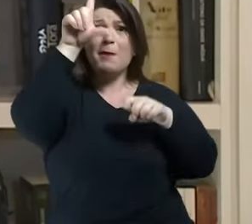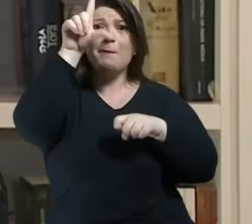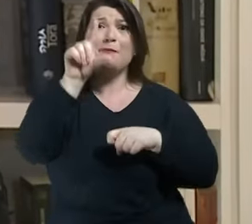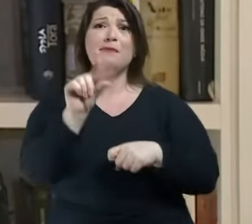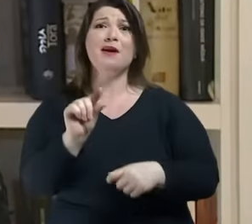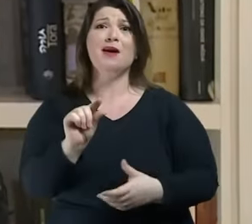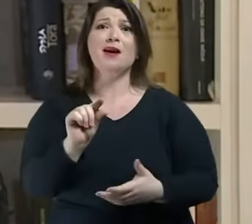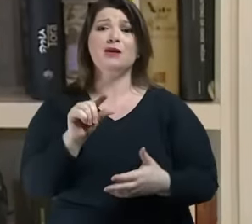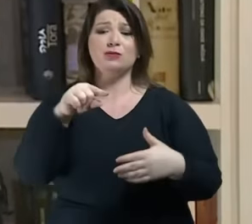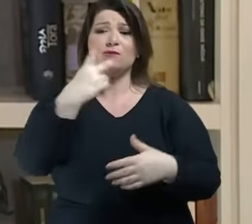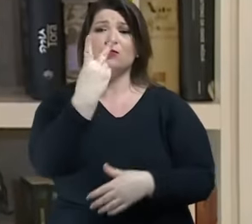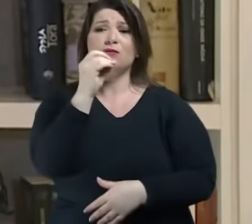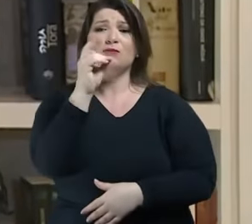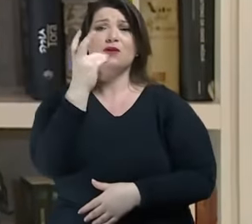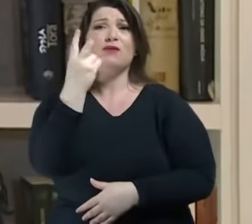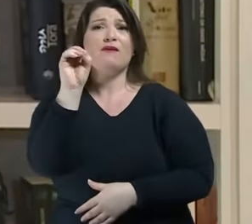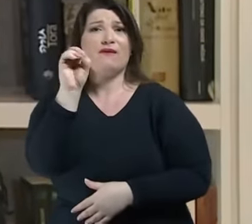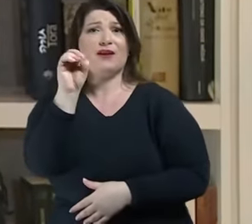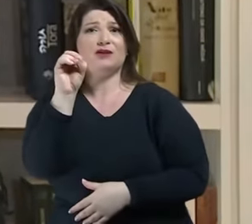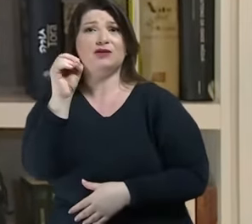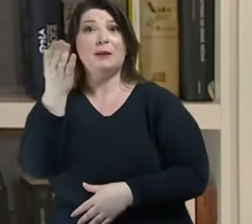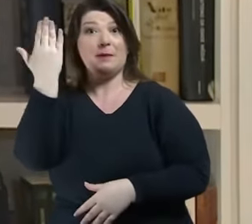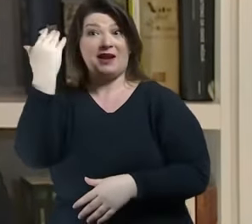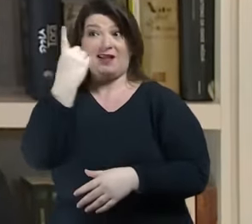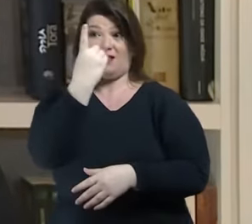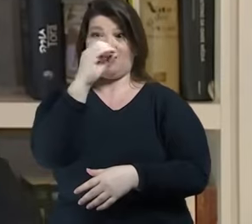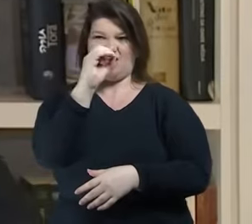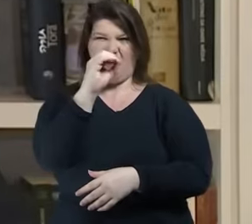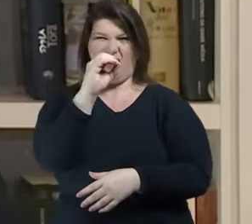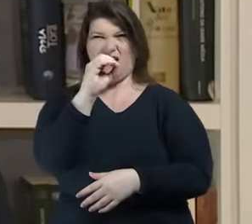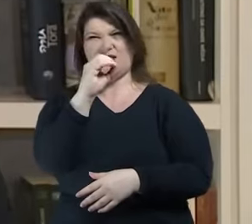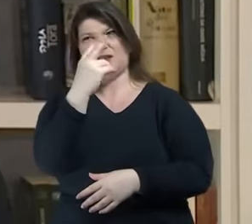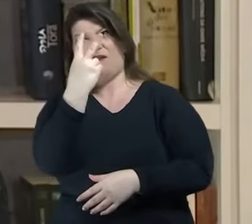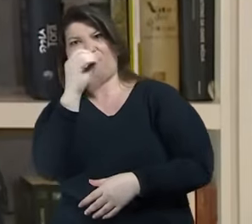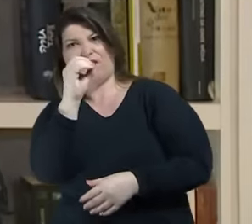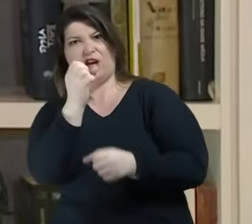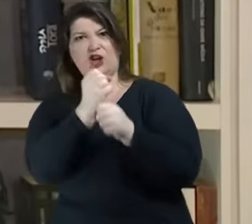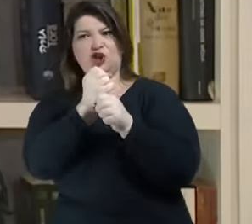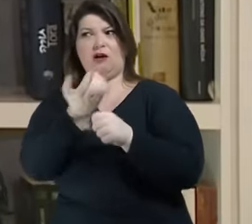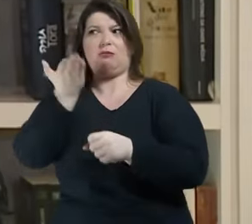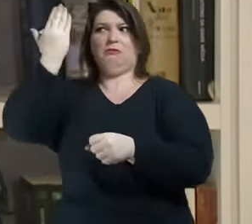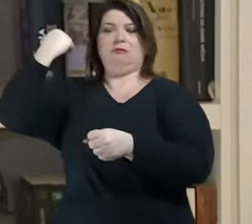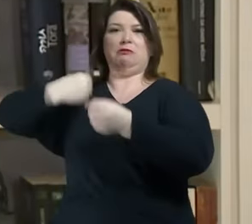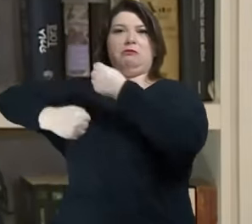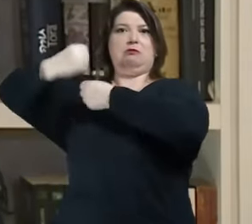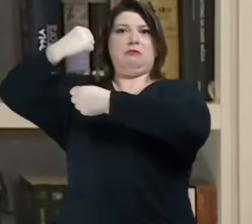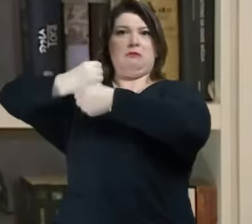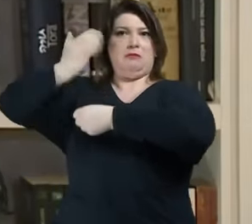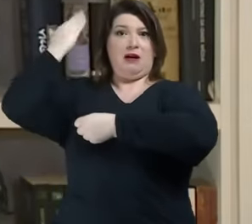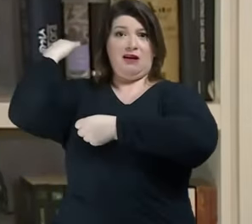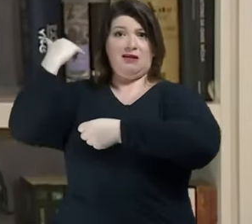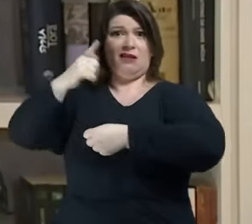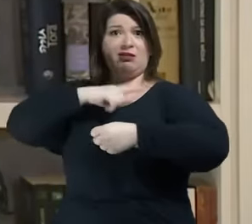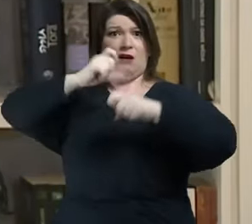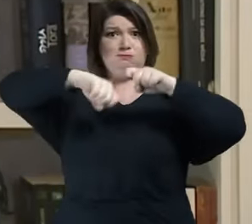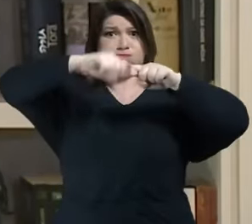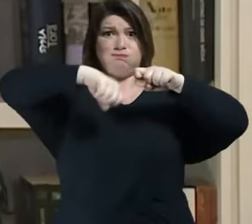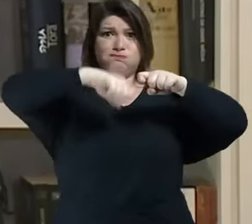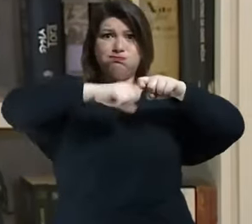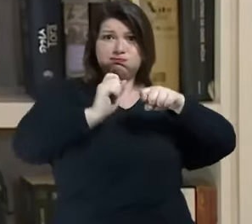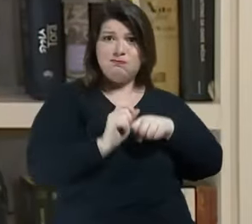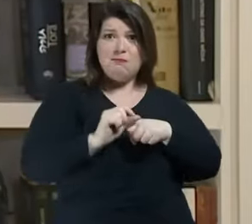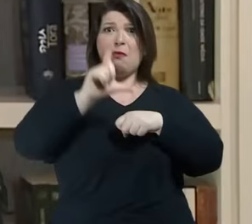do que há 10 ou há 30 anos. É curioso, porque a gente sempre acha que os jovens têm uma vida sexual mais intensa do que os mais velhos.